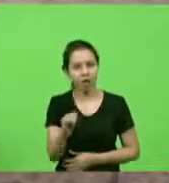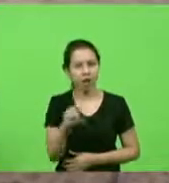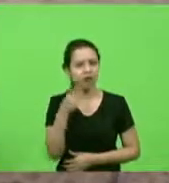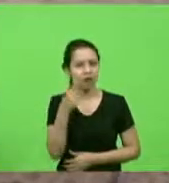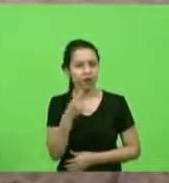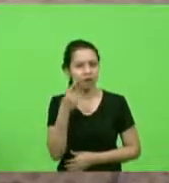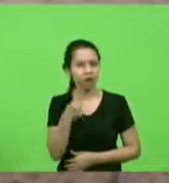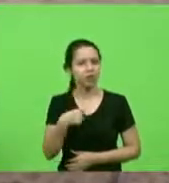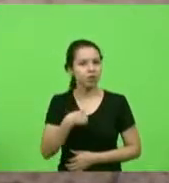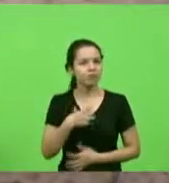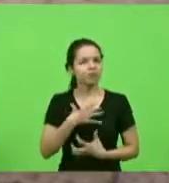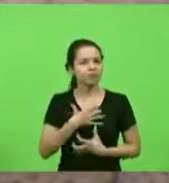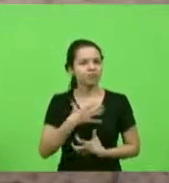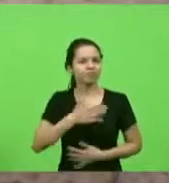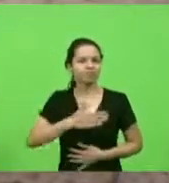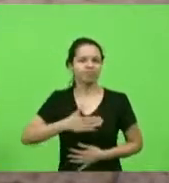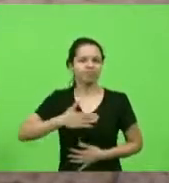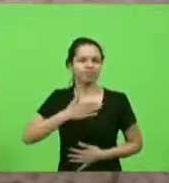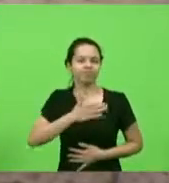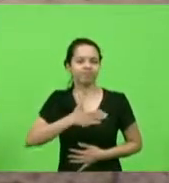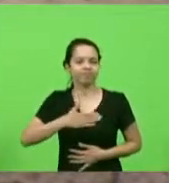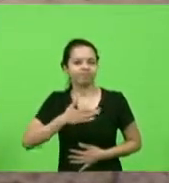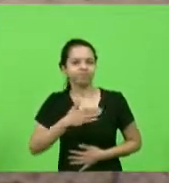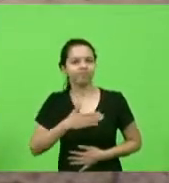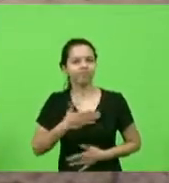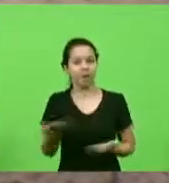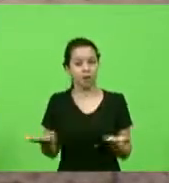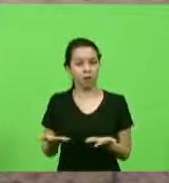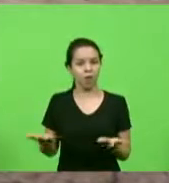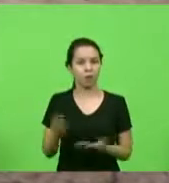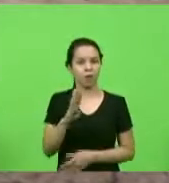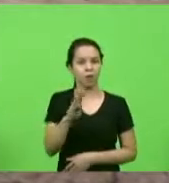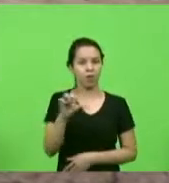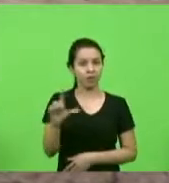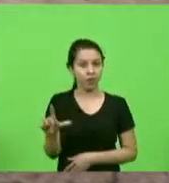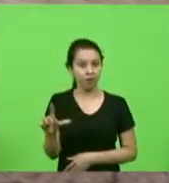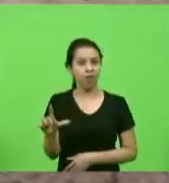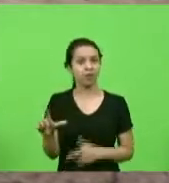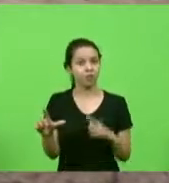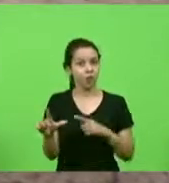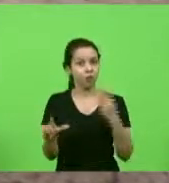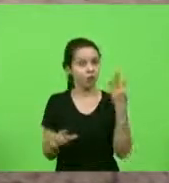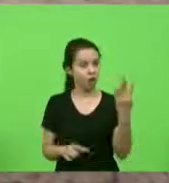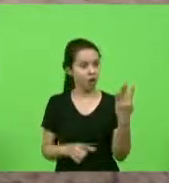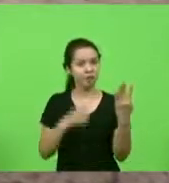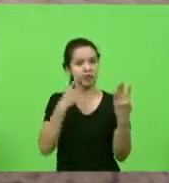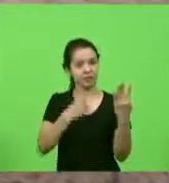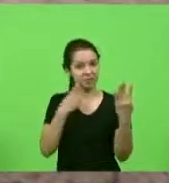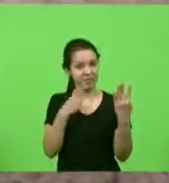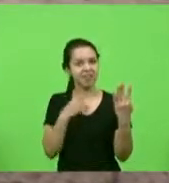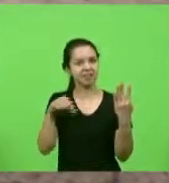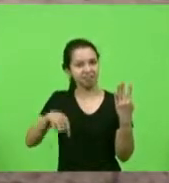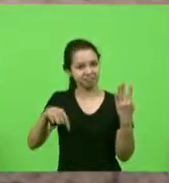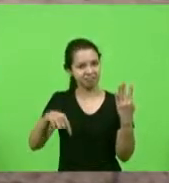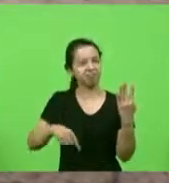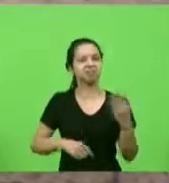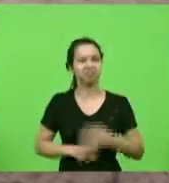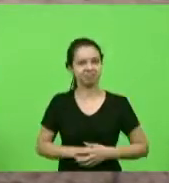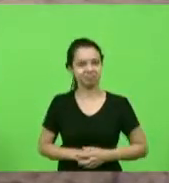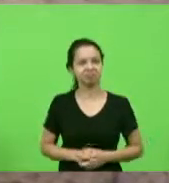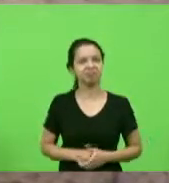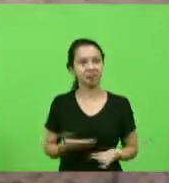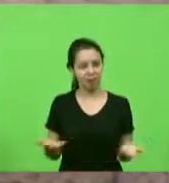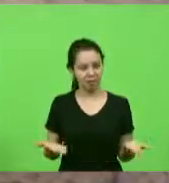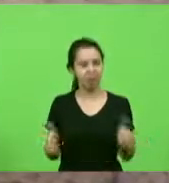saber que Blumenau terá agora quatro deputados. A cidade de Blumenau tem quatro deputados nesse